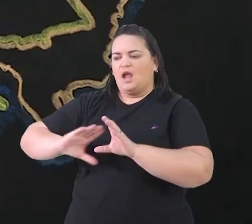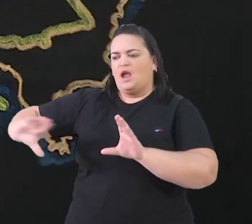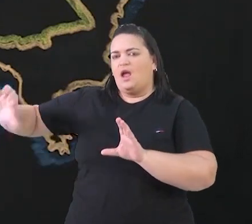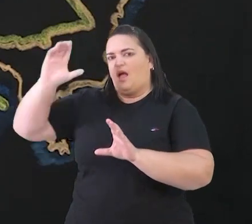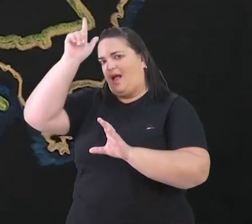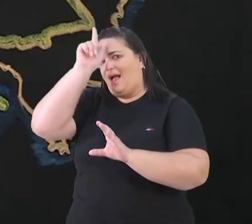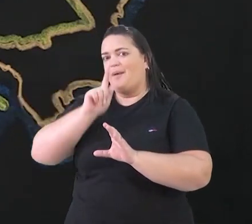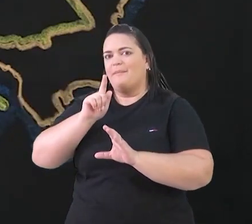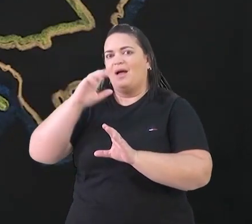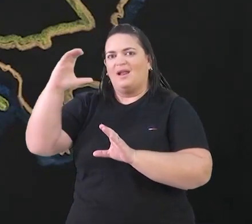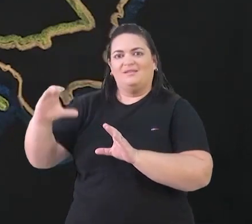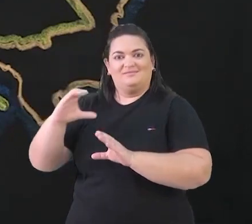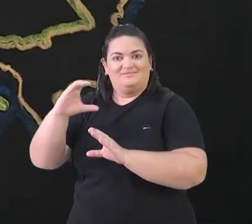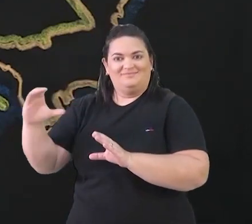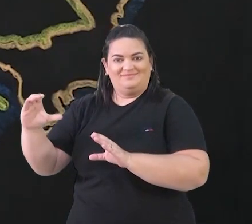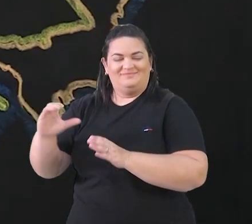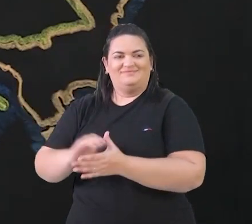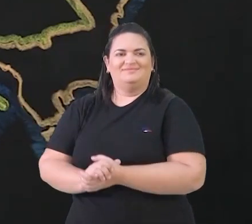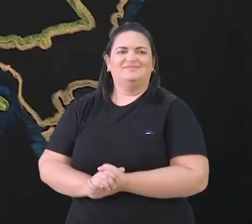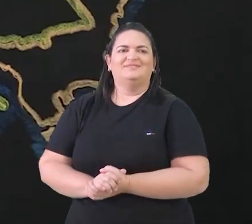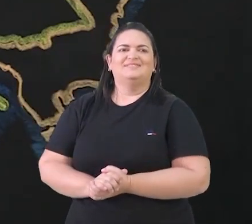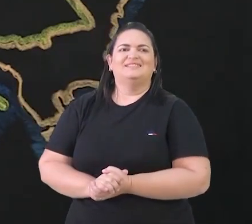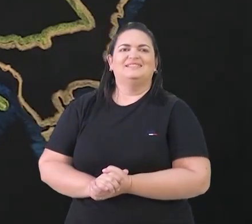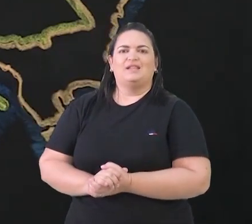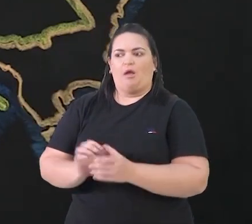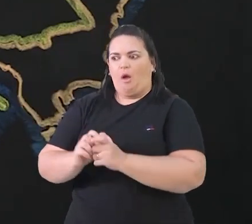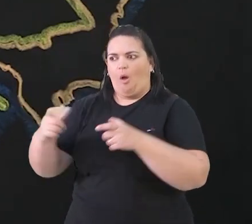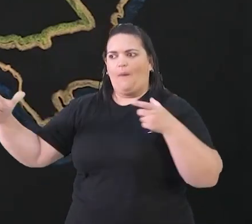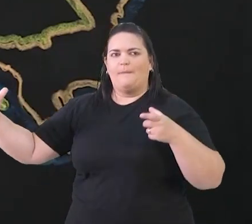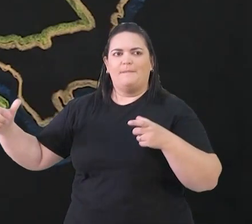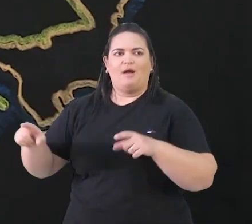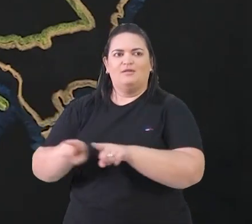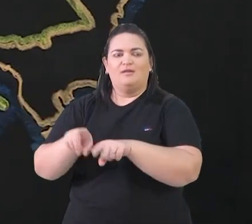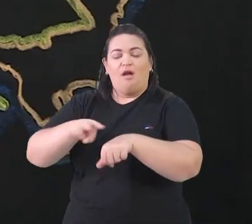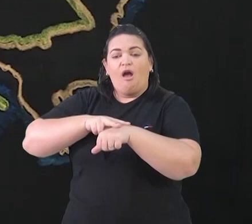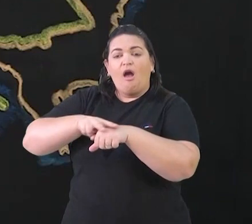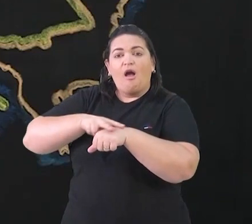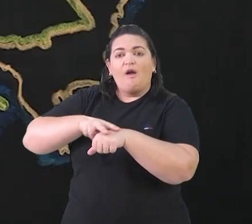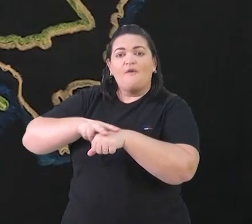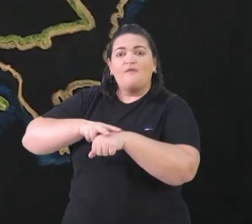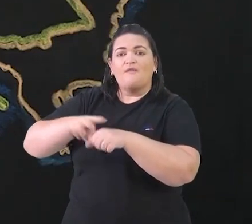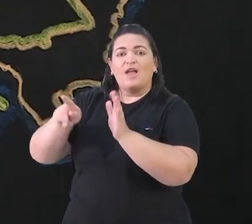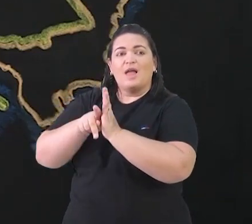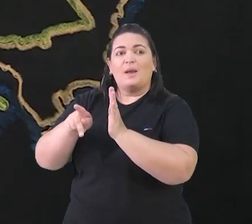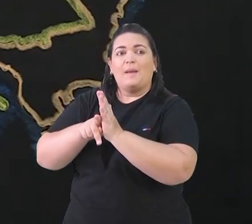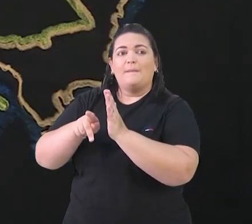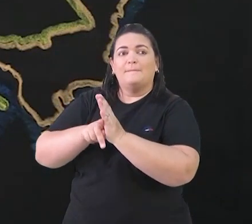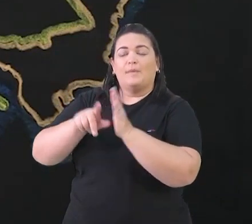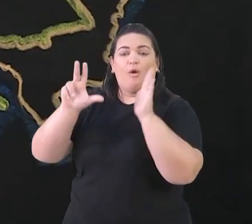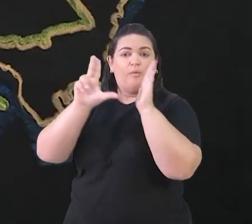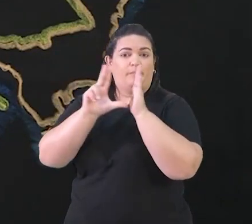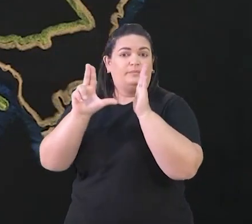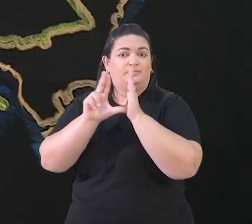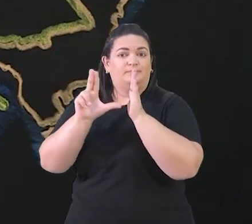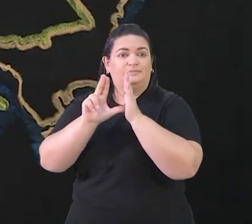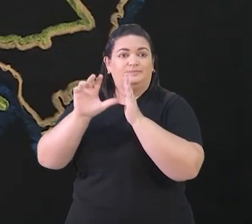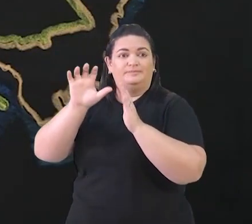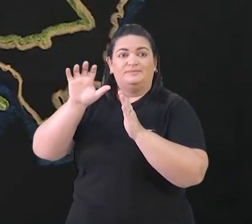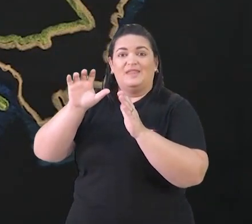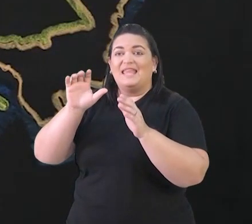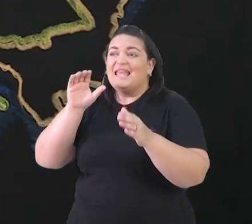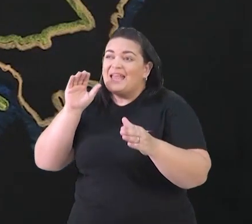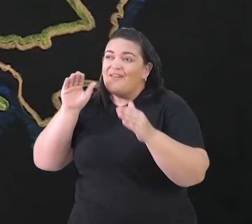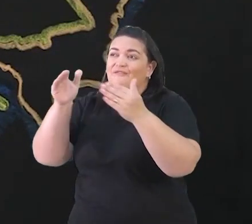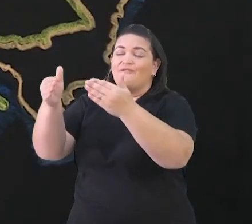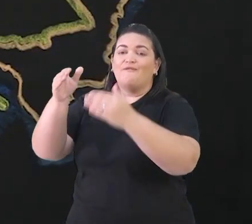católico, quase uma boa parte da Europa, área verde, área de domínio luterano, especialmente aqui na Alemanha,